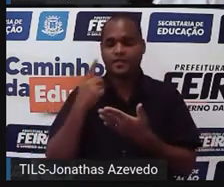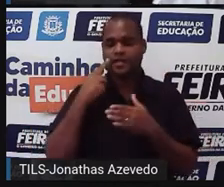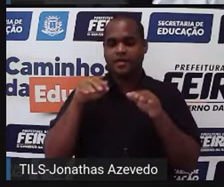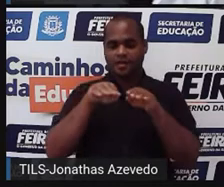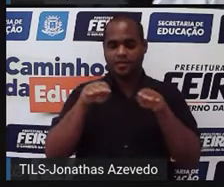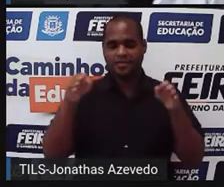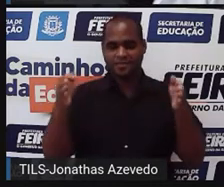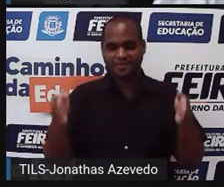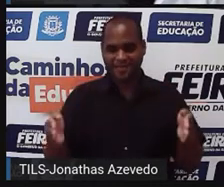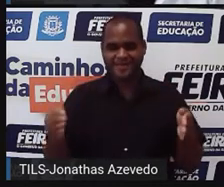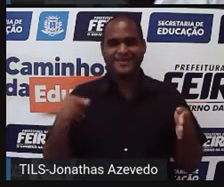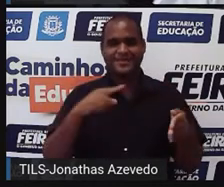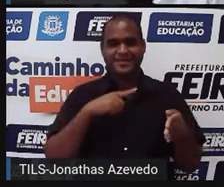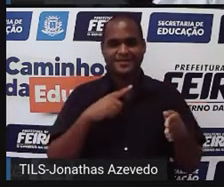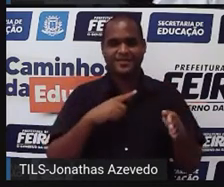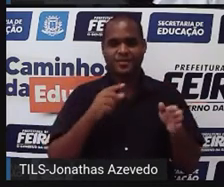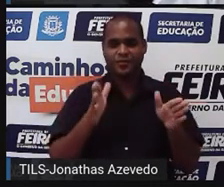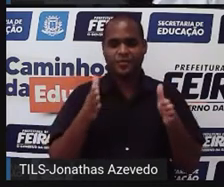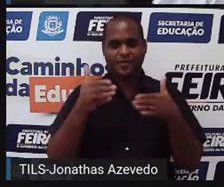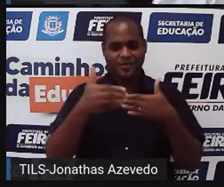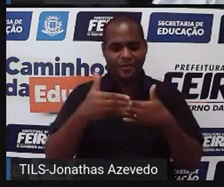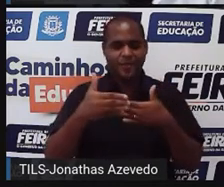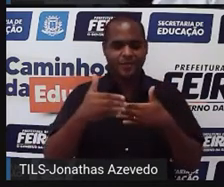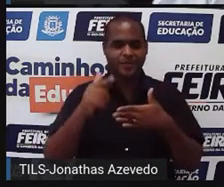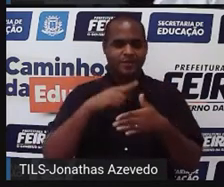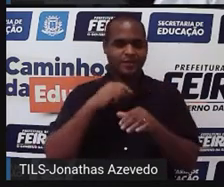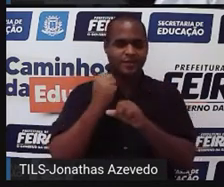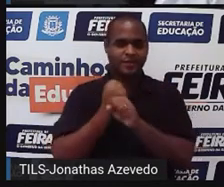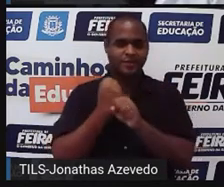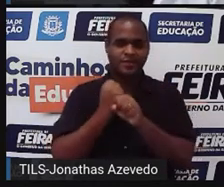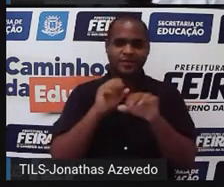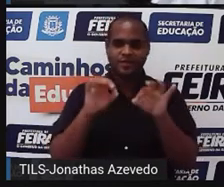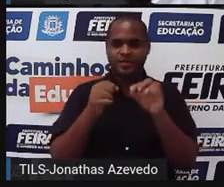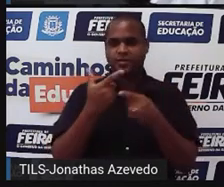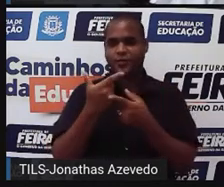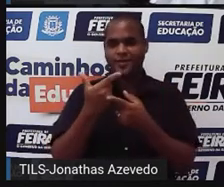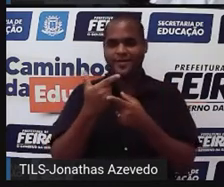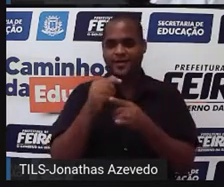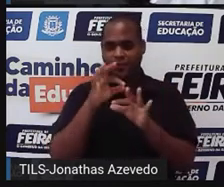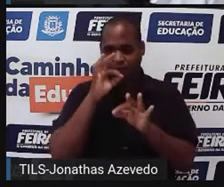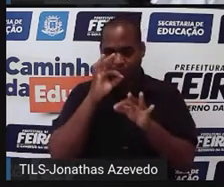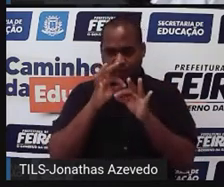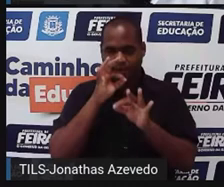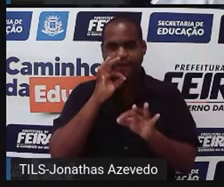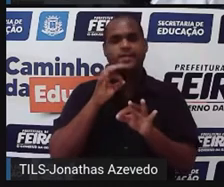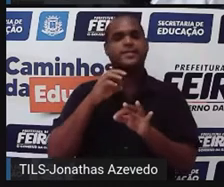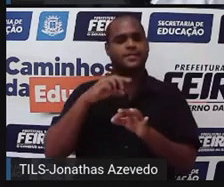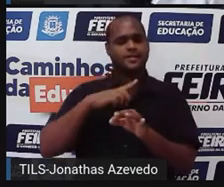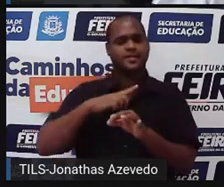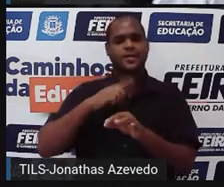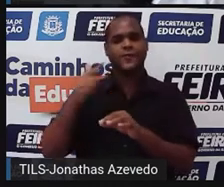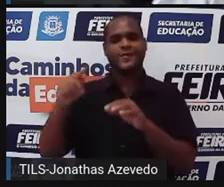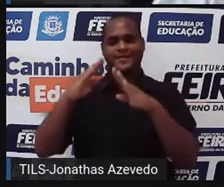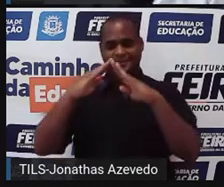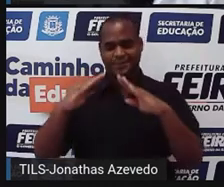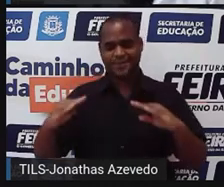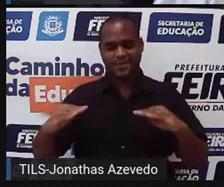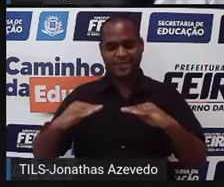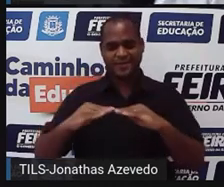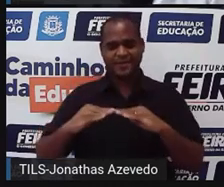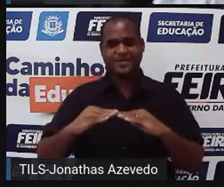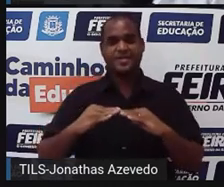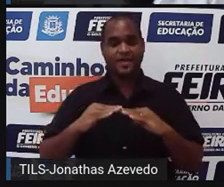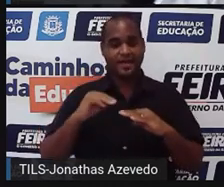mesa tem ali um cubo que foi construído com doze canudos e uma pirâmide, né? Uma pirâmide de base